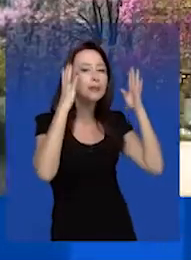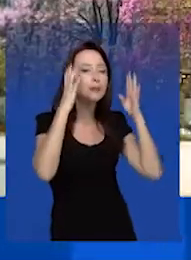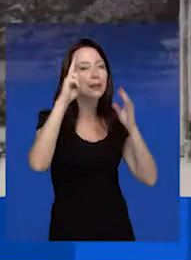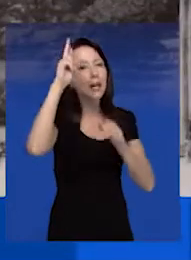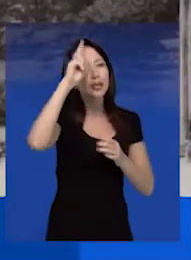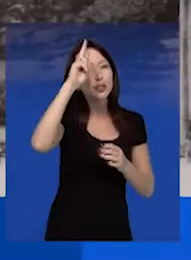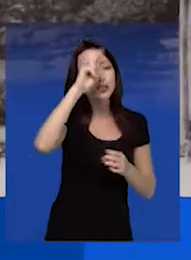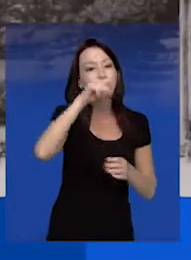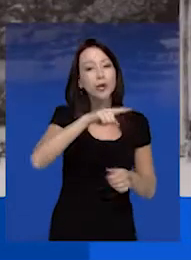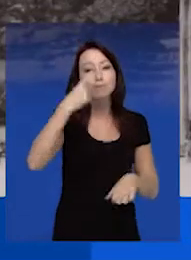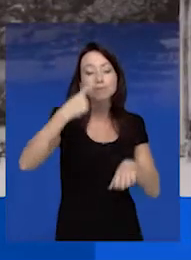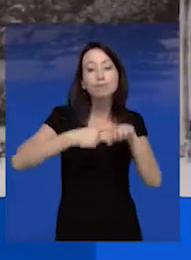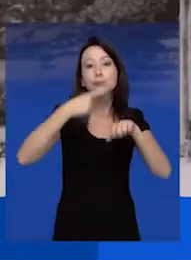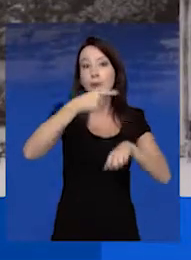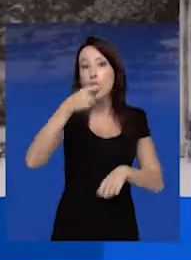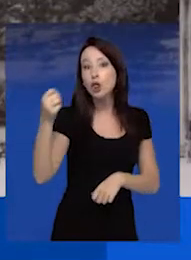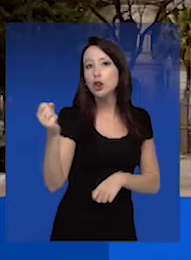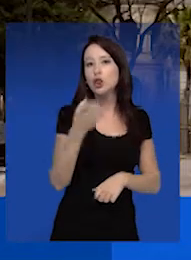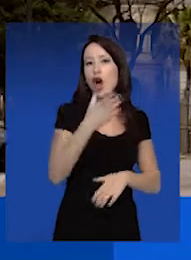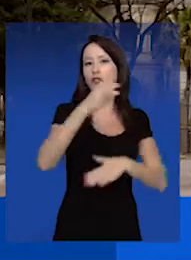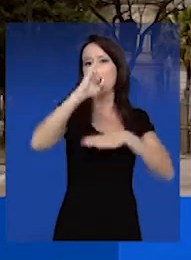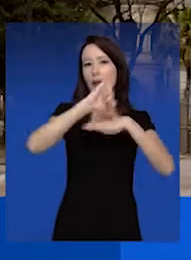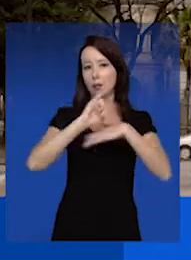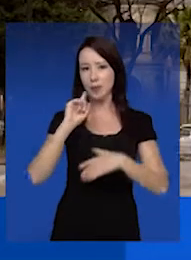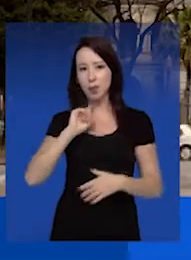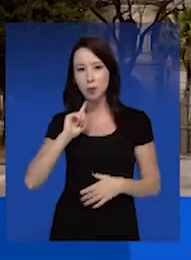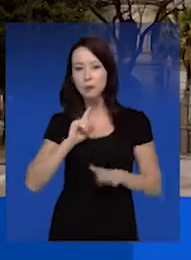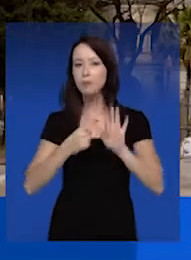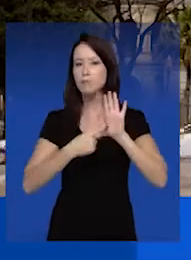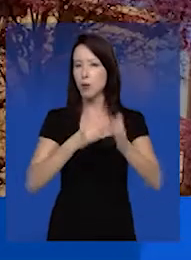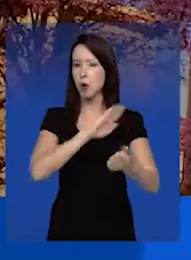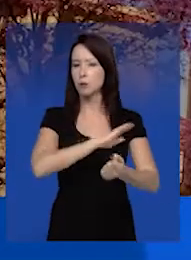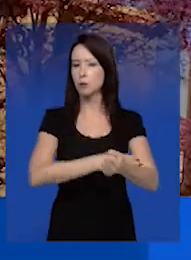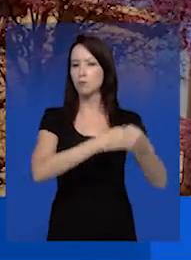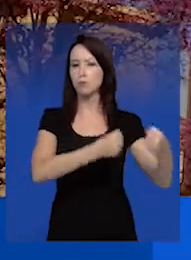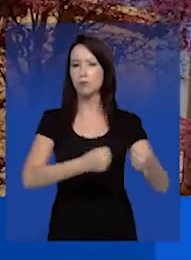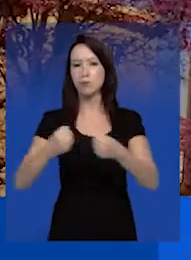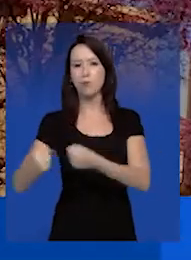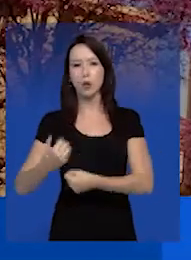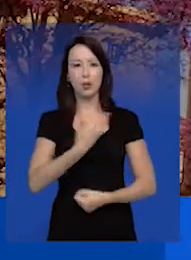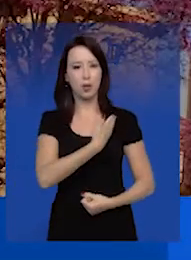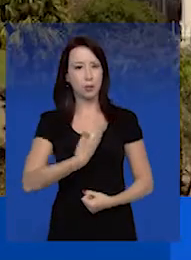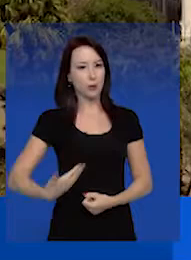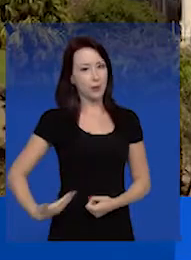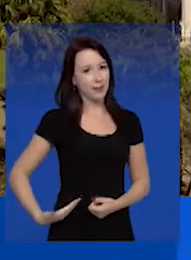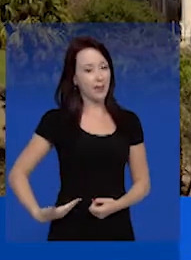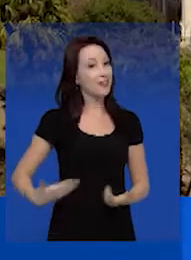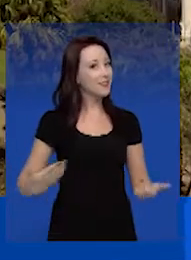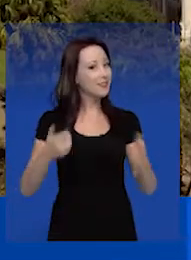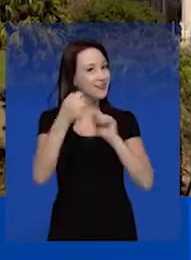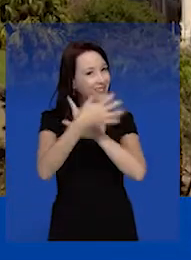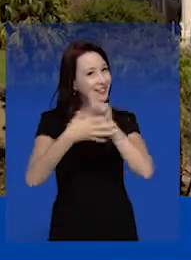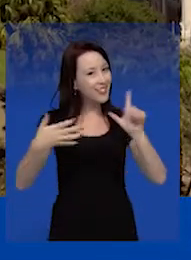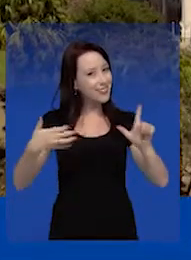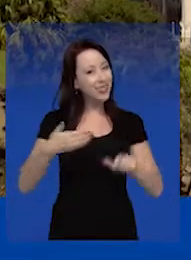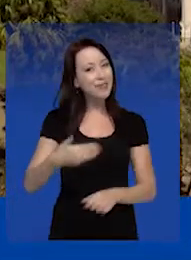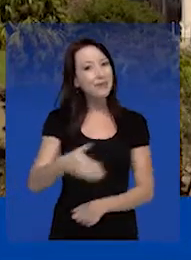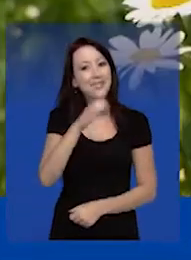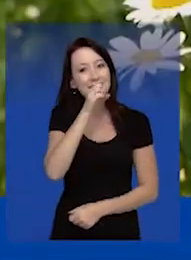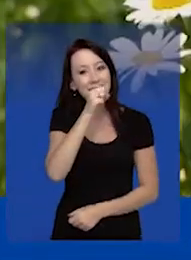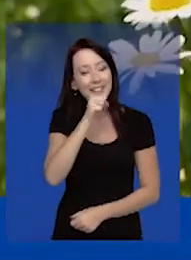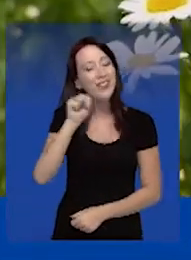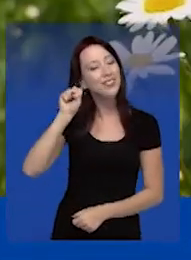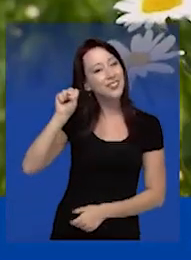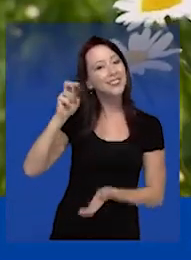Marco da nova capital mineira e símbolo do poder republicano. Faixa Libras, neste sábado,